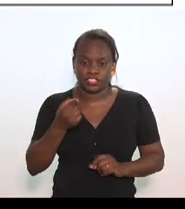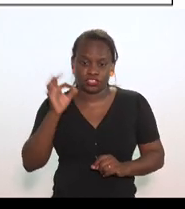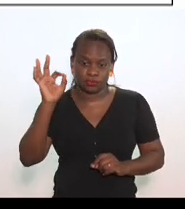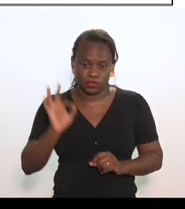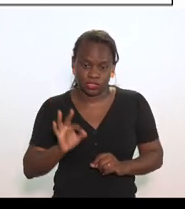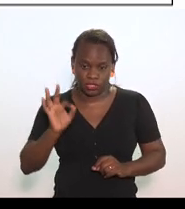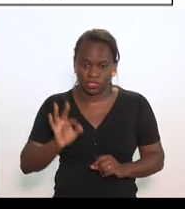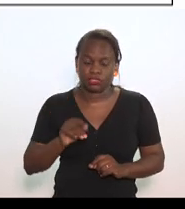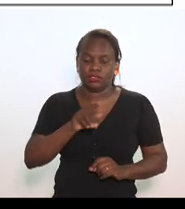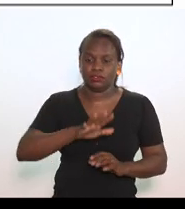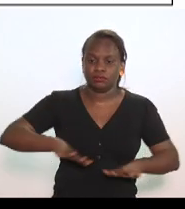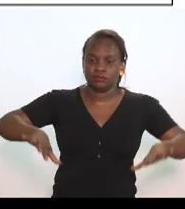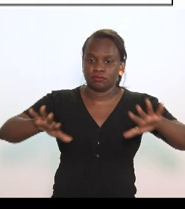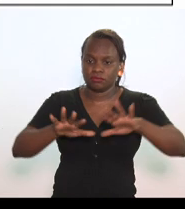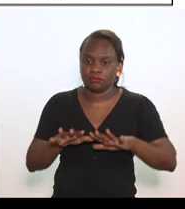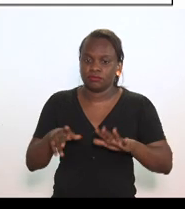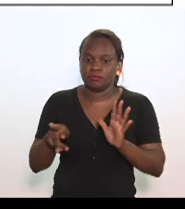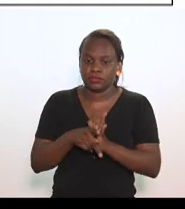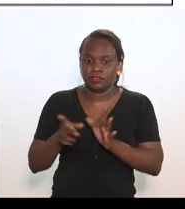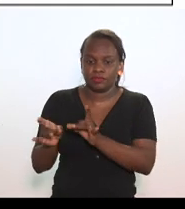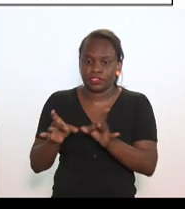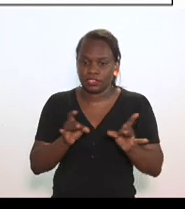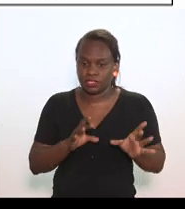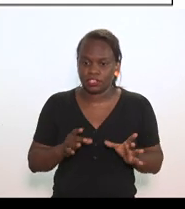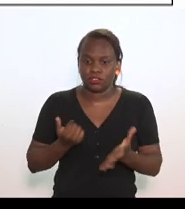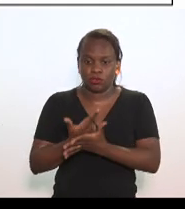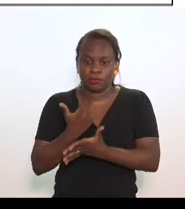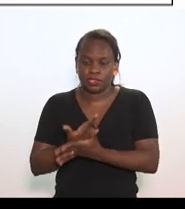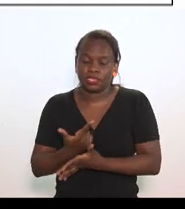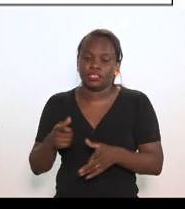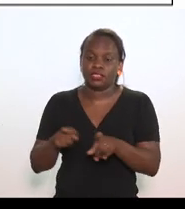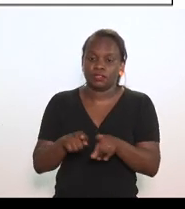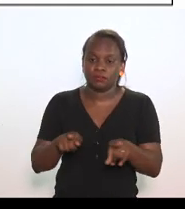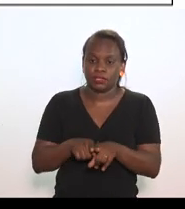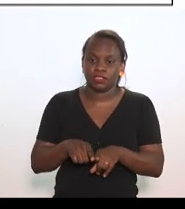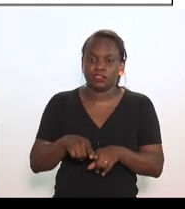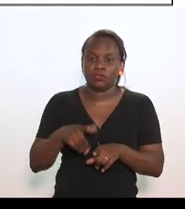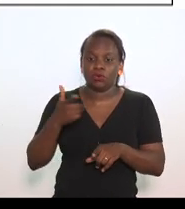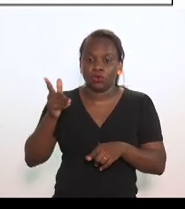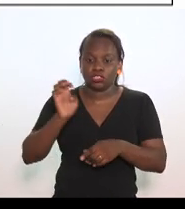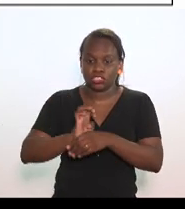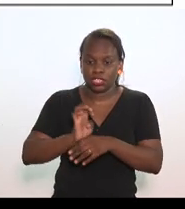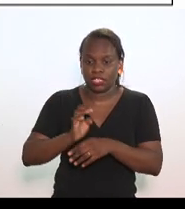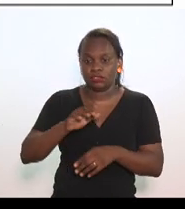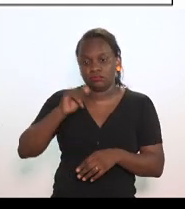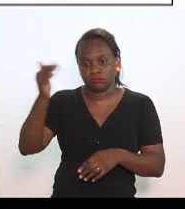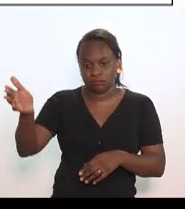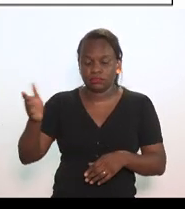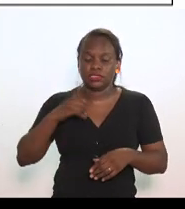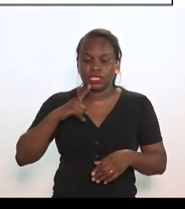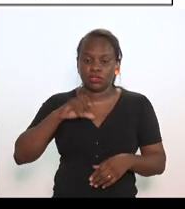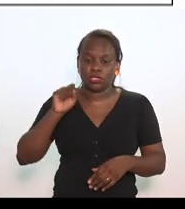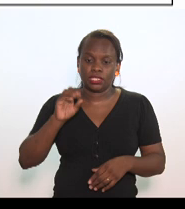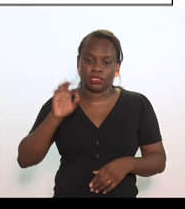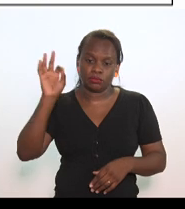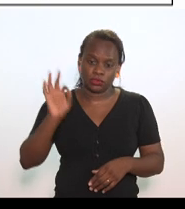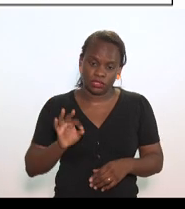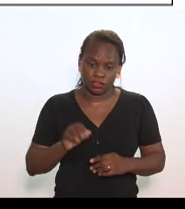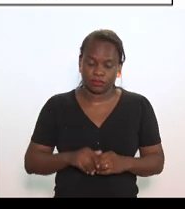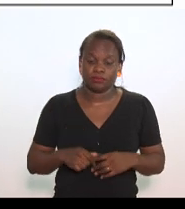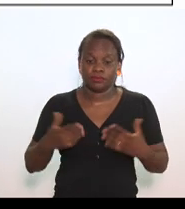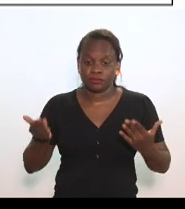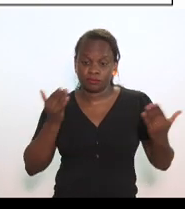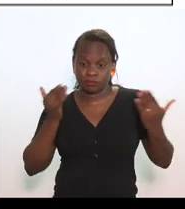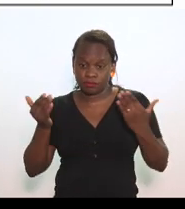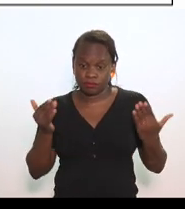desse mercado de varejo e atacado enquanto o interestadual tem 80%. Então, fazendo essa simulação,